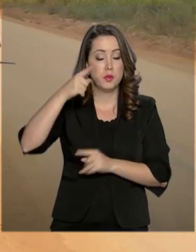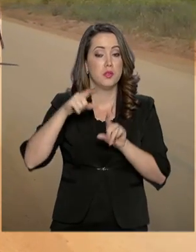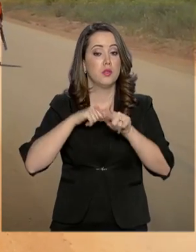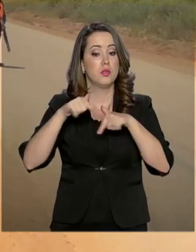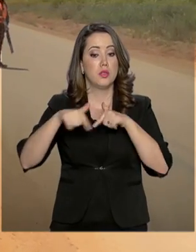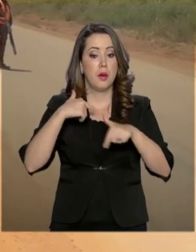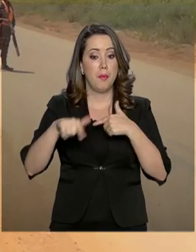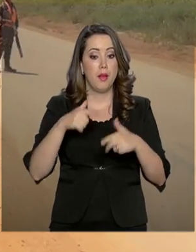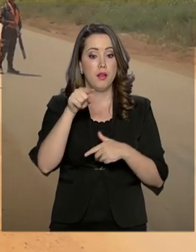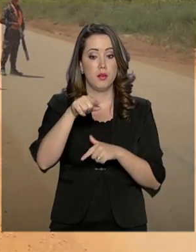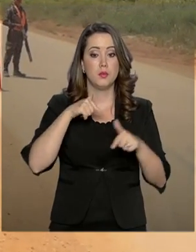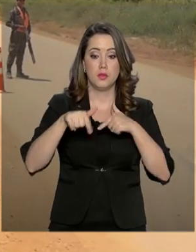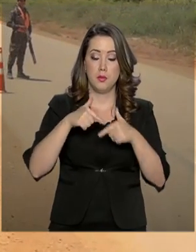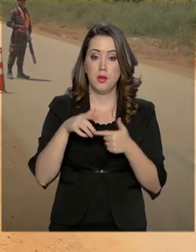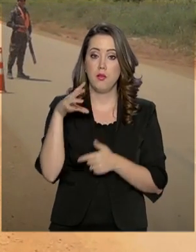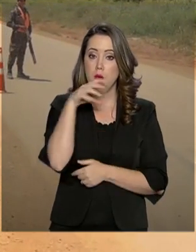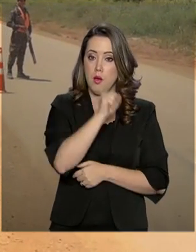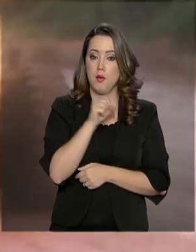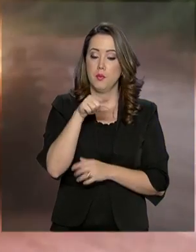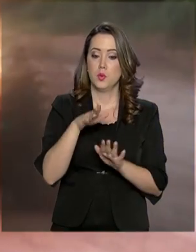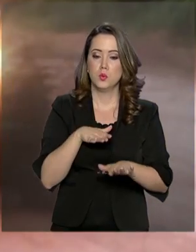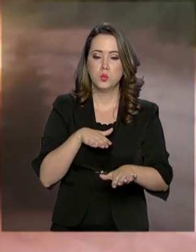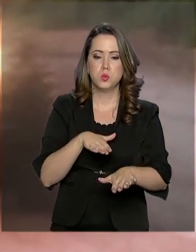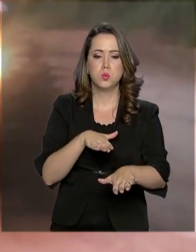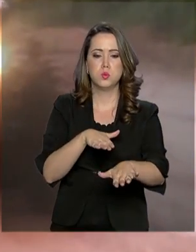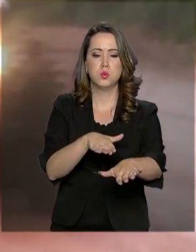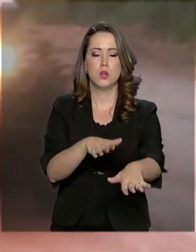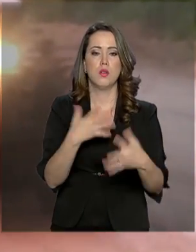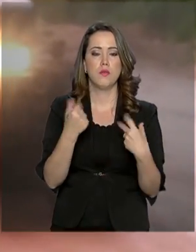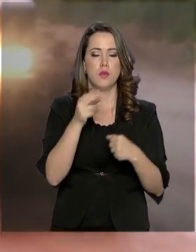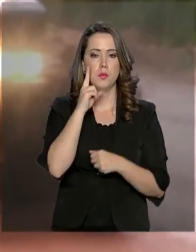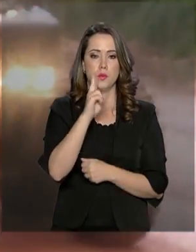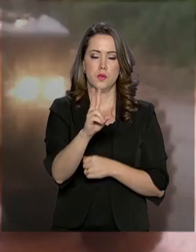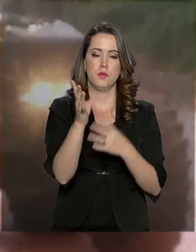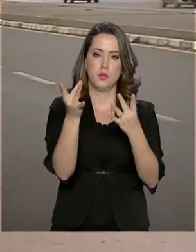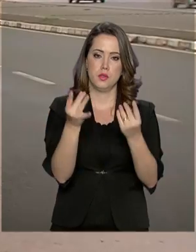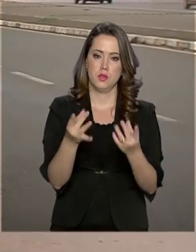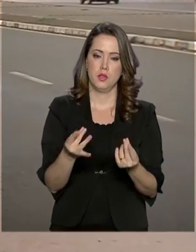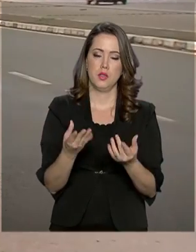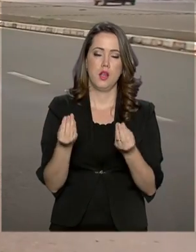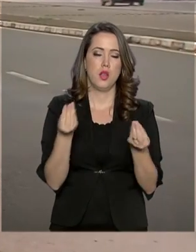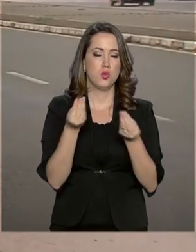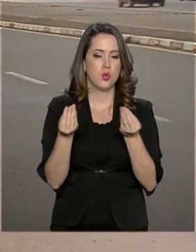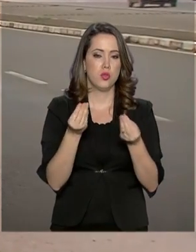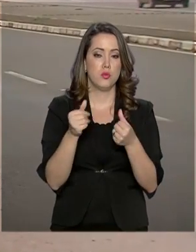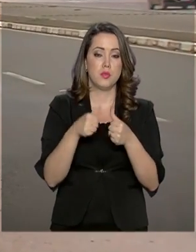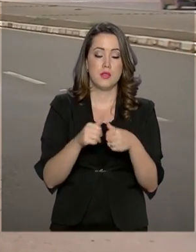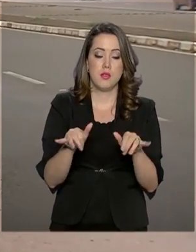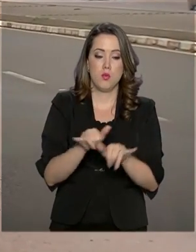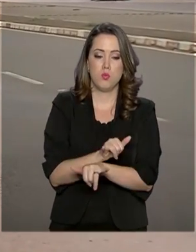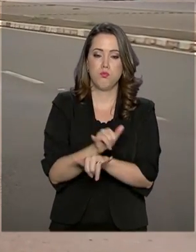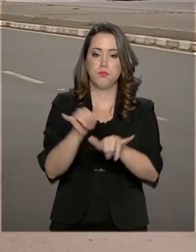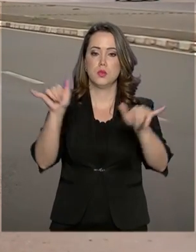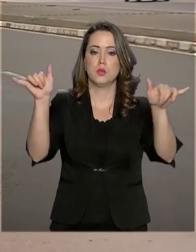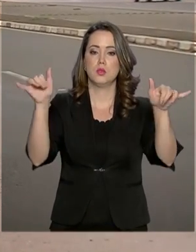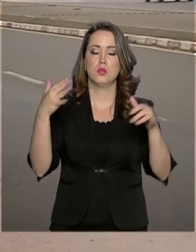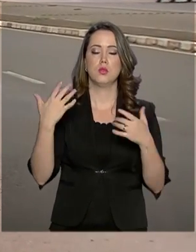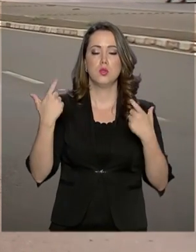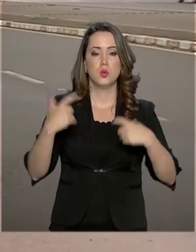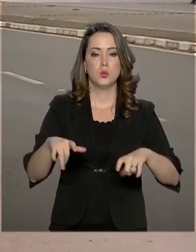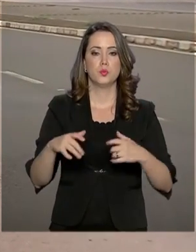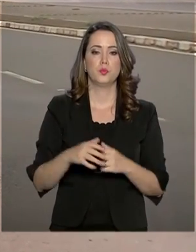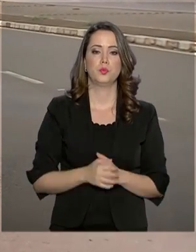nesse trecho da rodovia. E agora vamos saber como é que está a movimentação no aeroporto de Brasília com a repórter